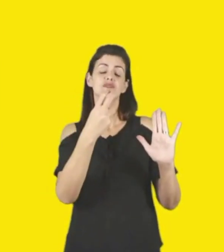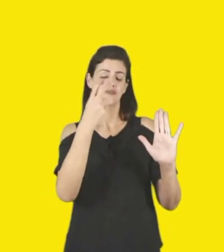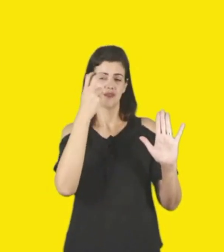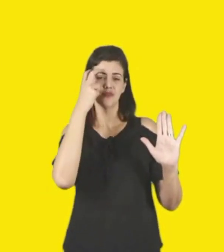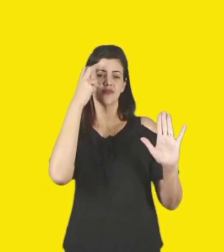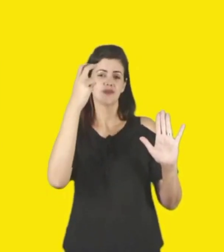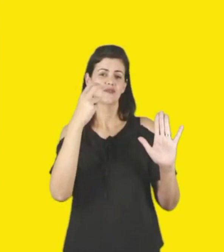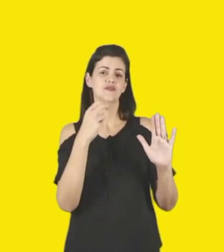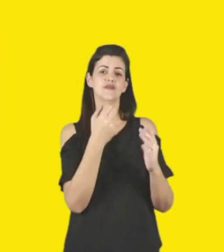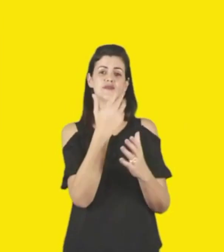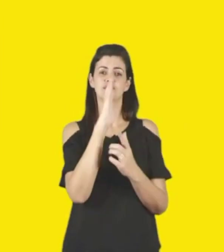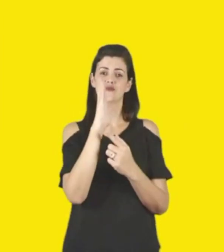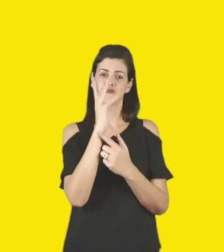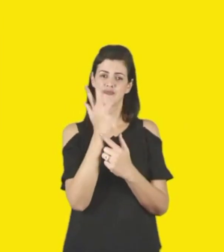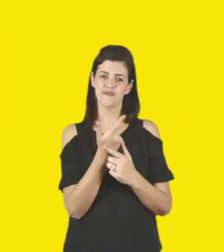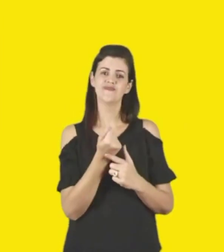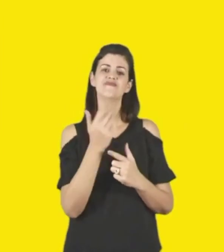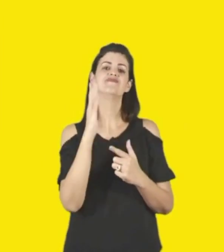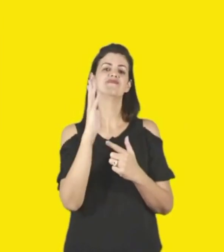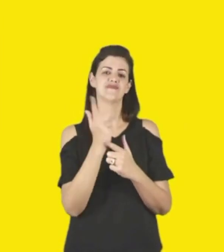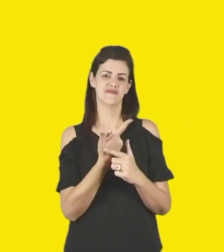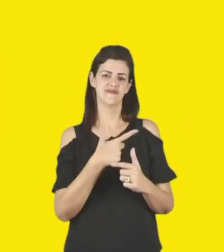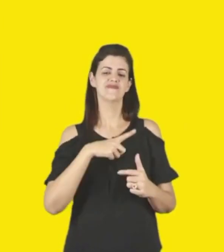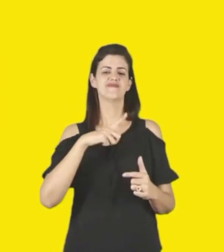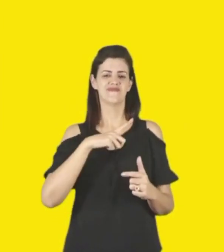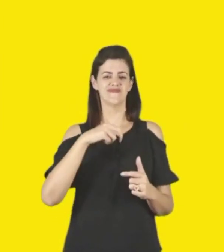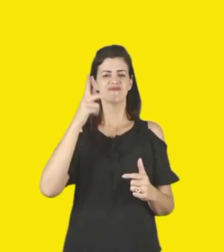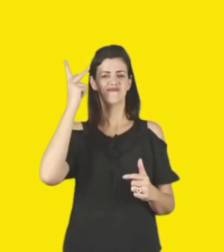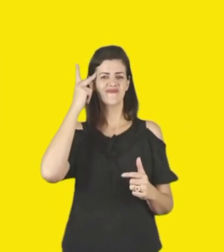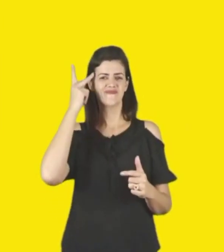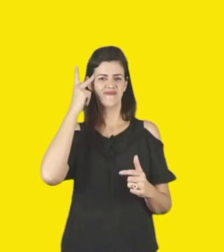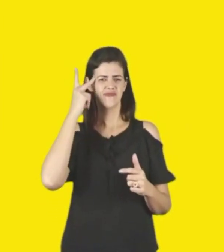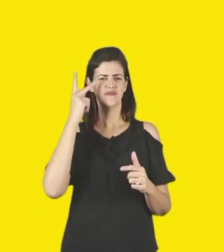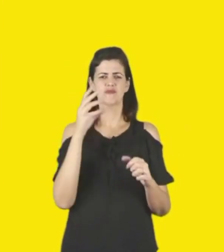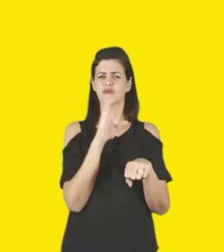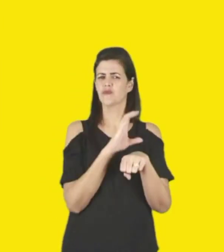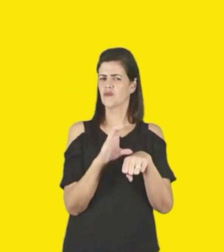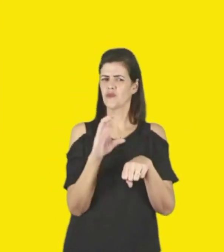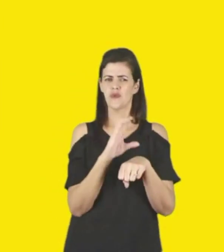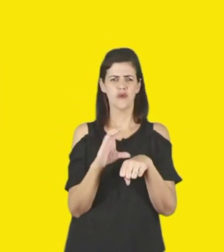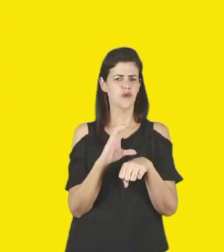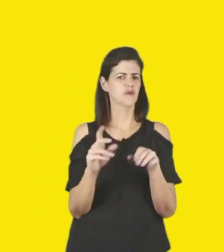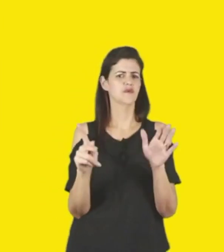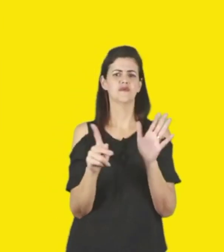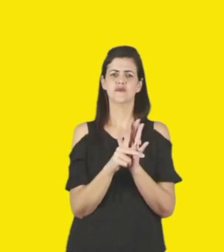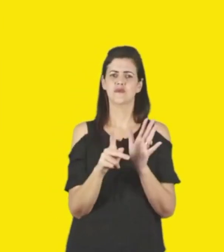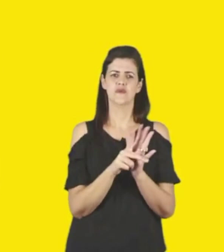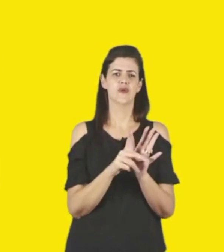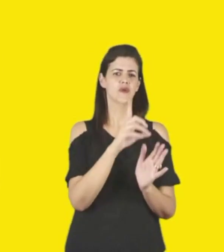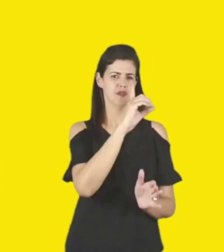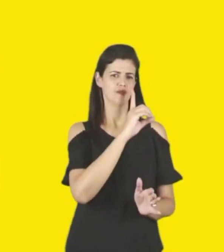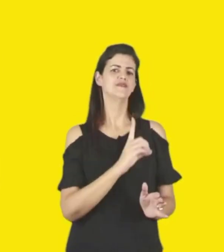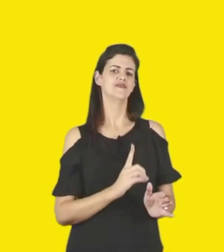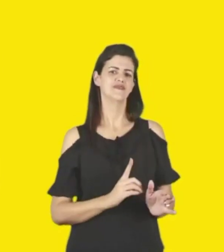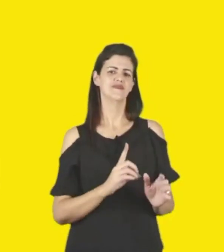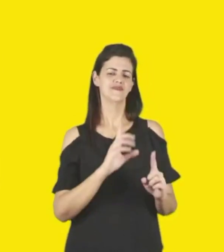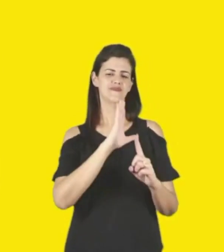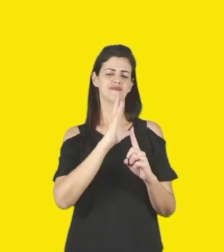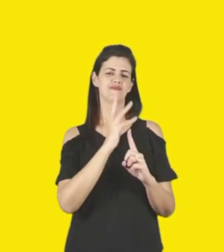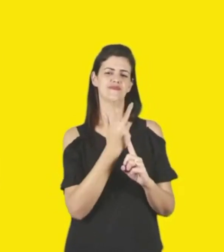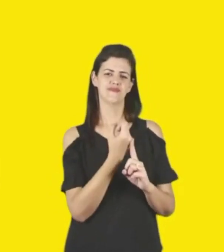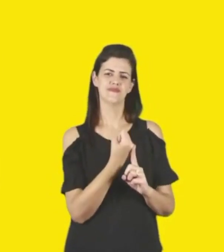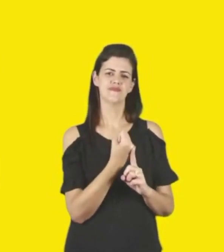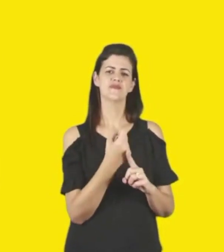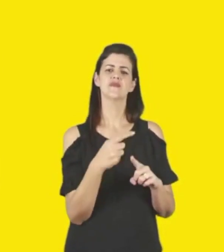Pesquisa e Formação, que existe aqui em São Paulo, com diversos cursos voltados para a área da gestão cultural, bem como a extensão do